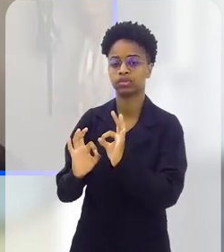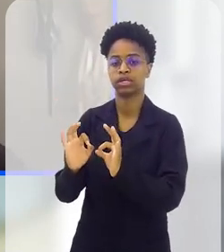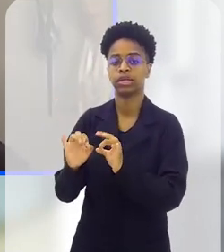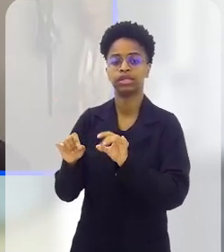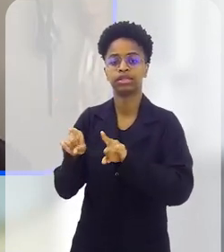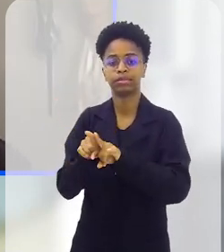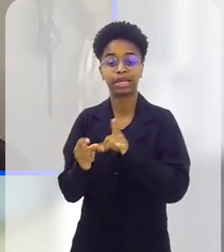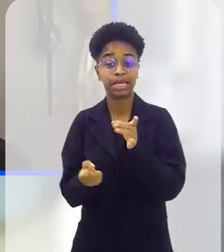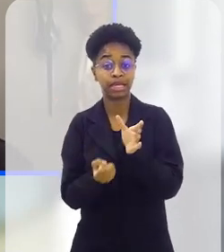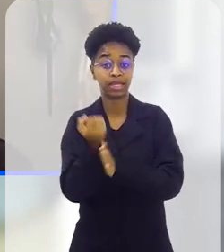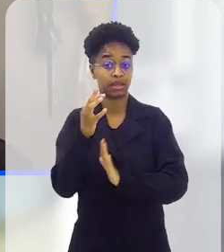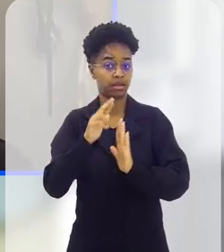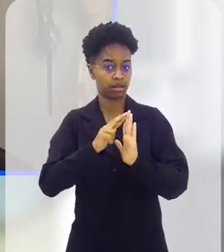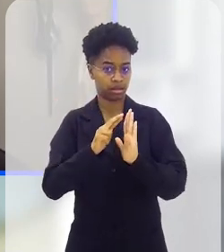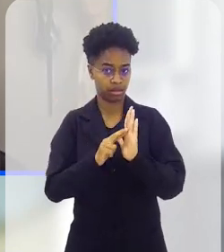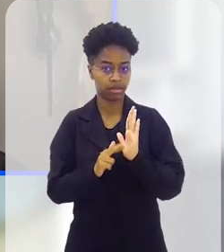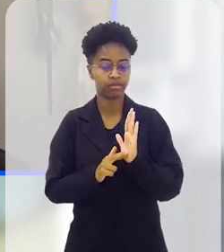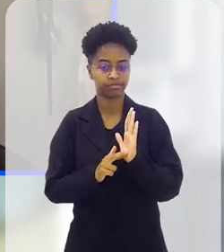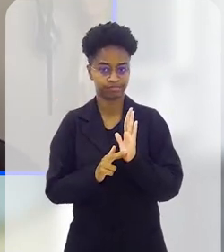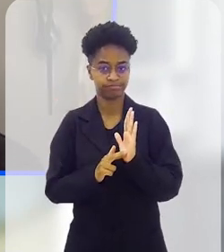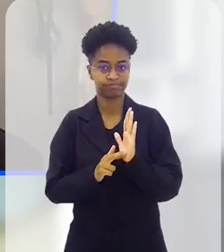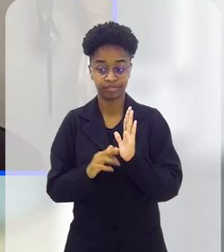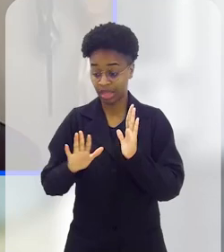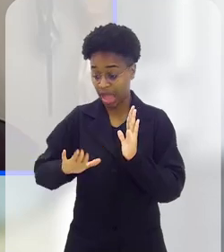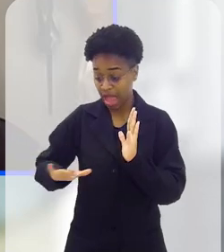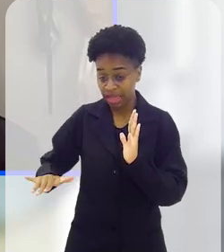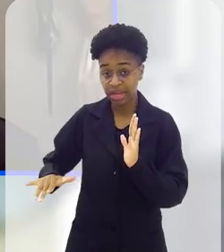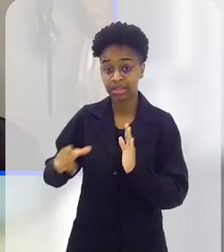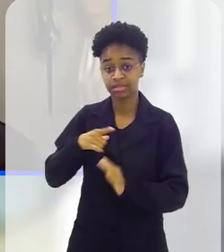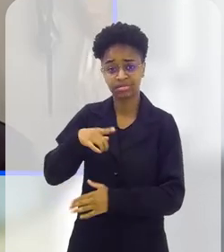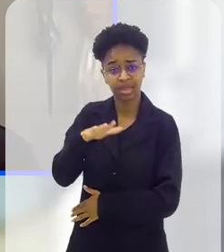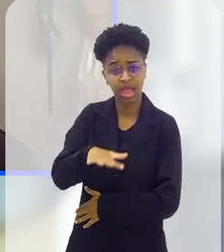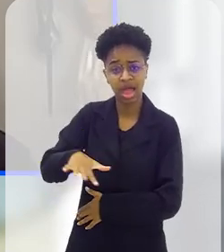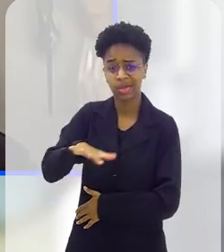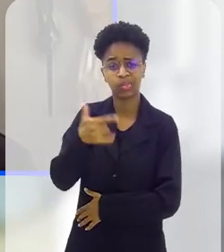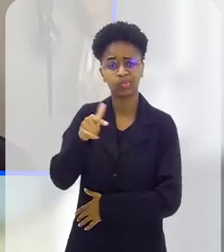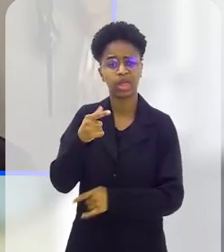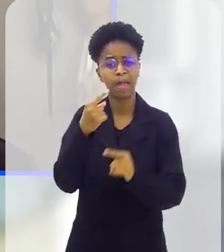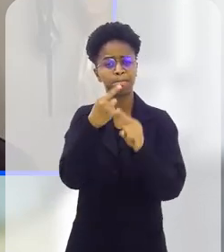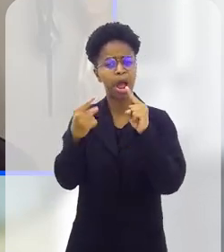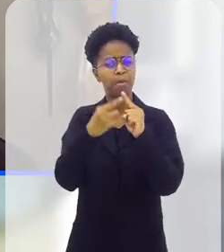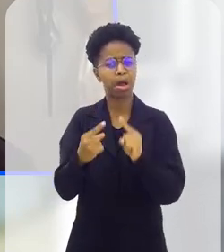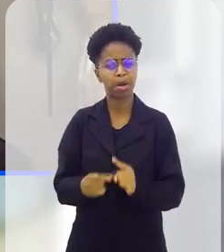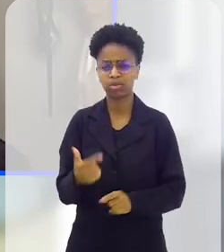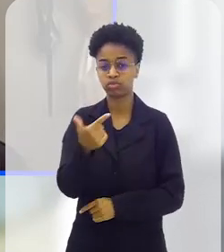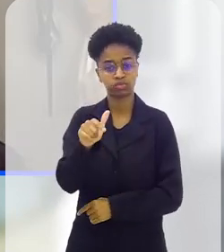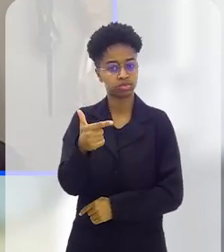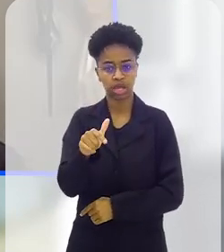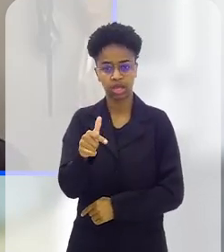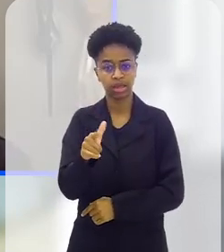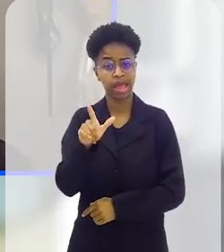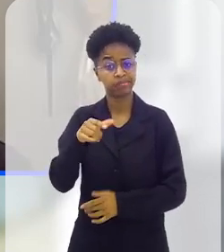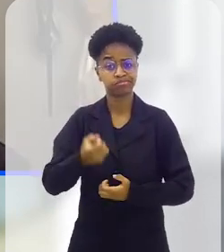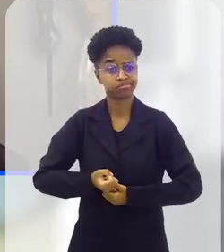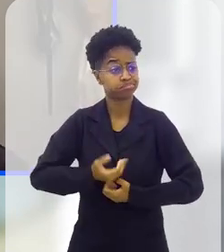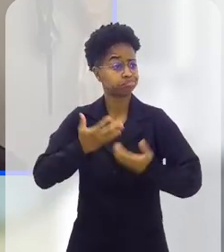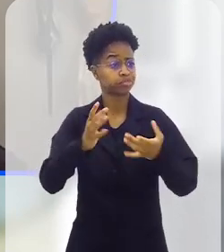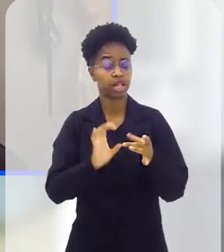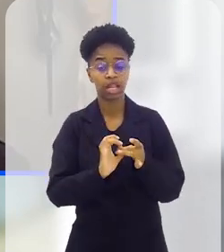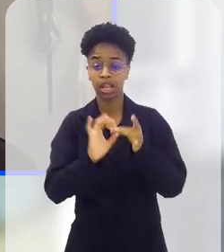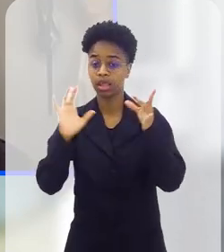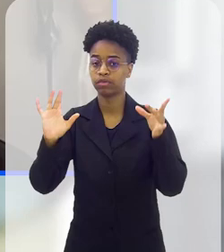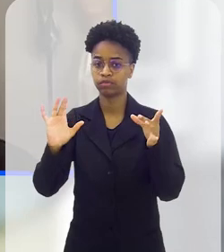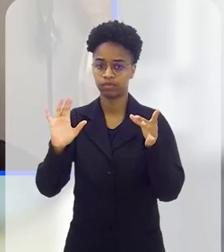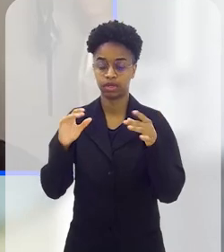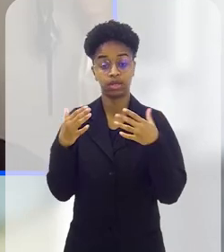as regras, né, a criança está ali num ambiente sem censura, um ambiente muito espontâneo,